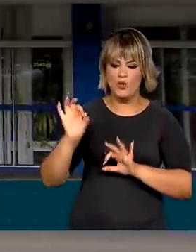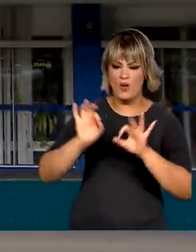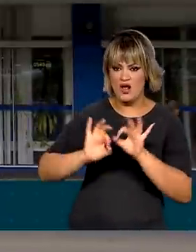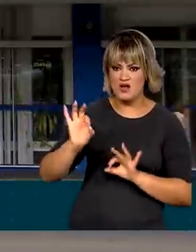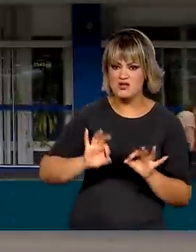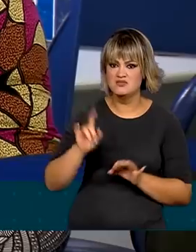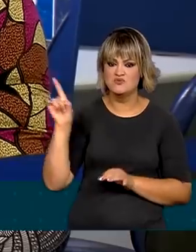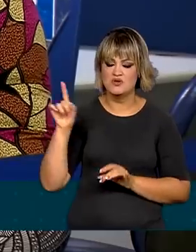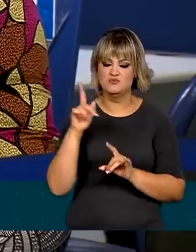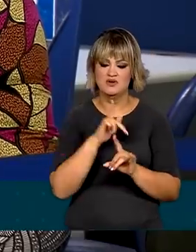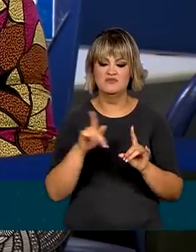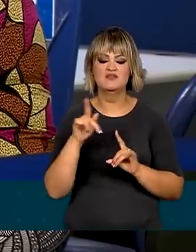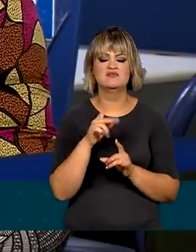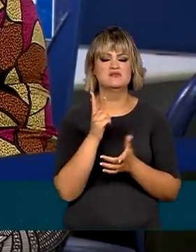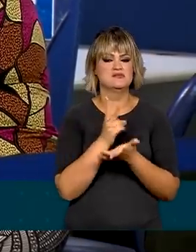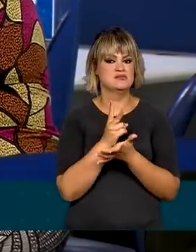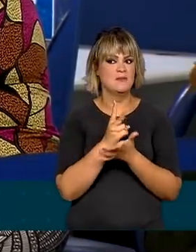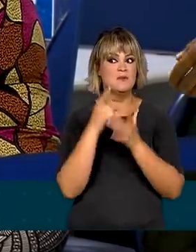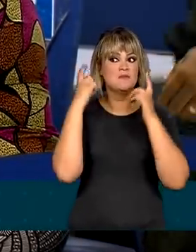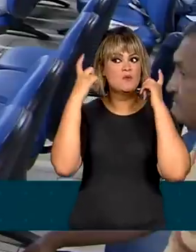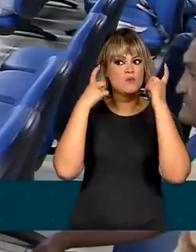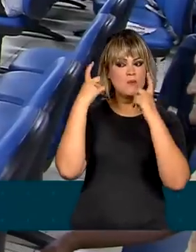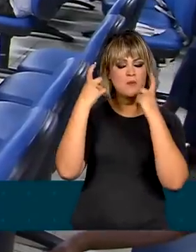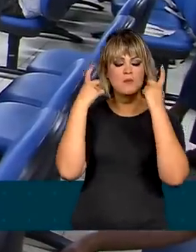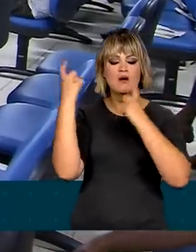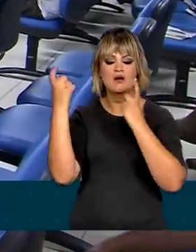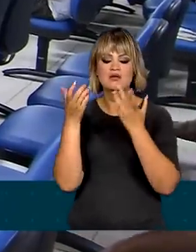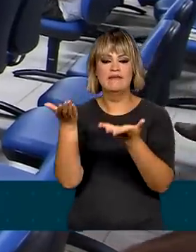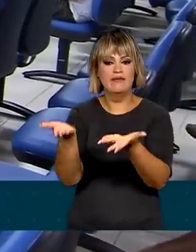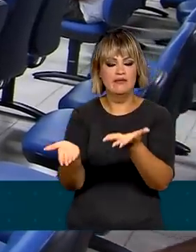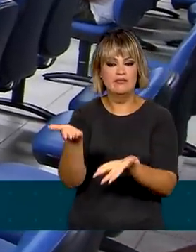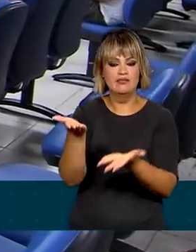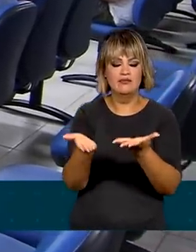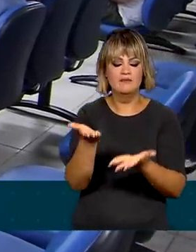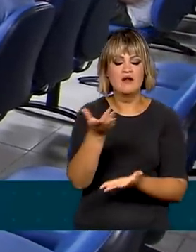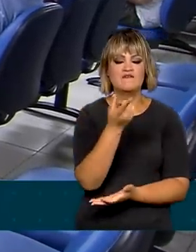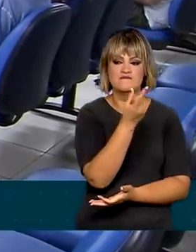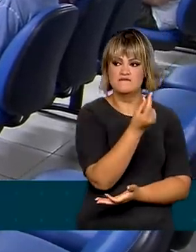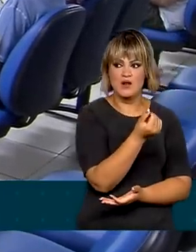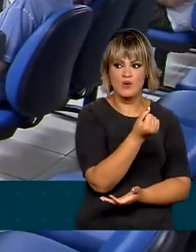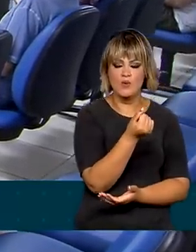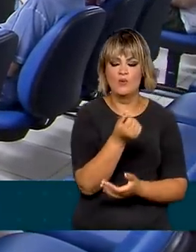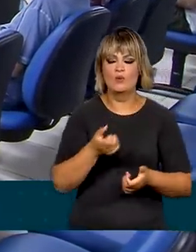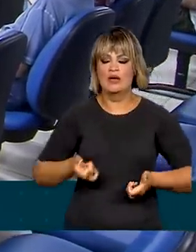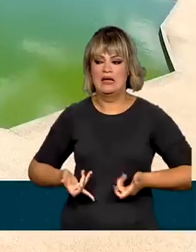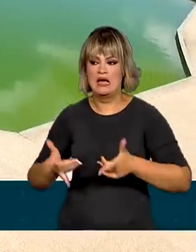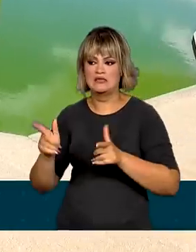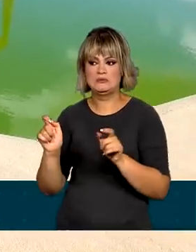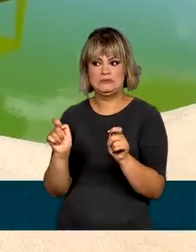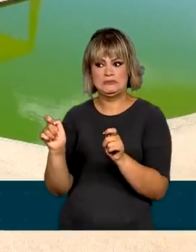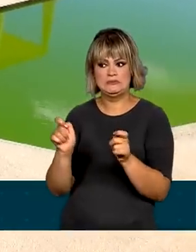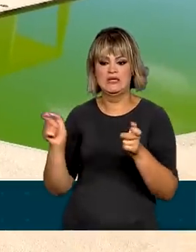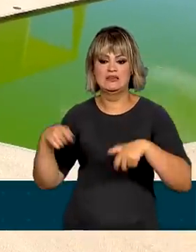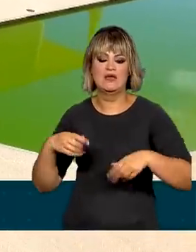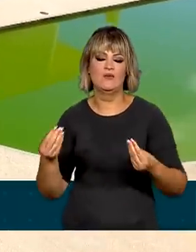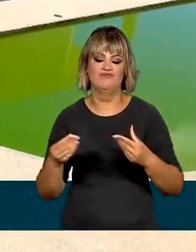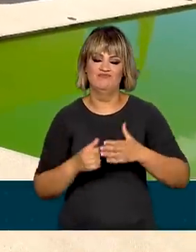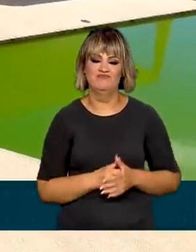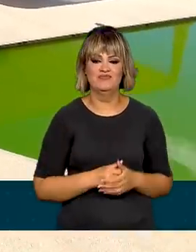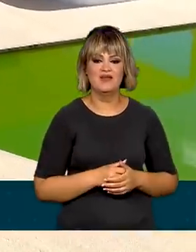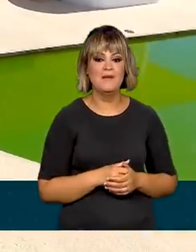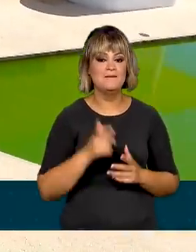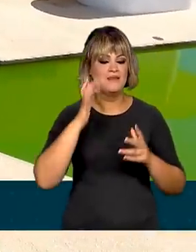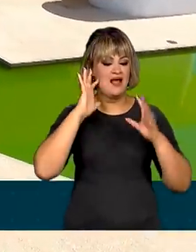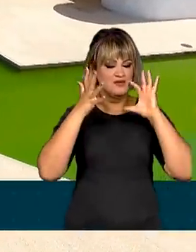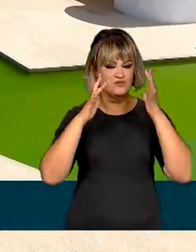Previdência Social está sempre preocupado em equilibrar a receita com as despesas. E para facilitar o fechamento